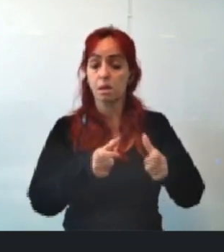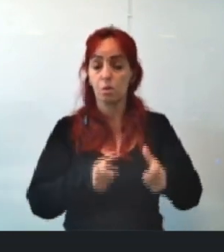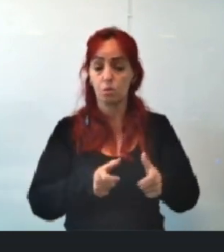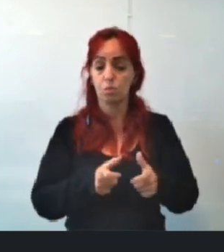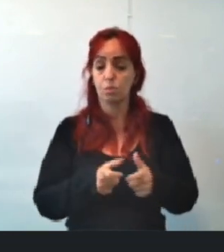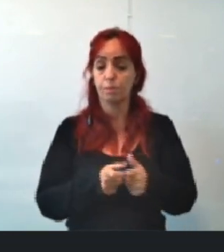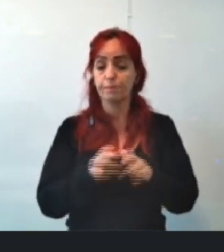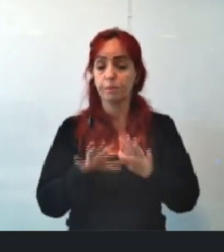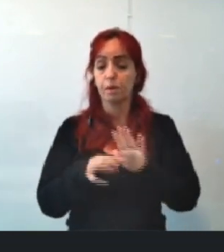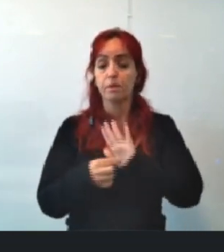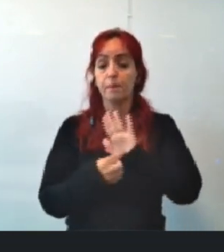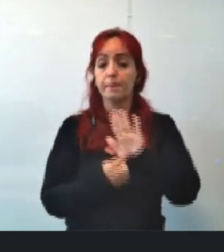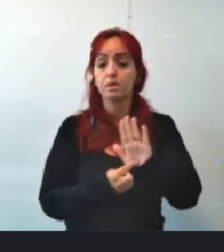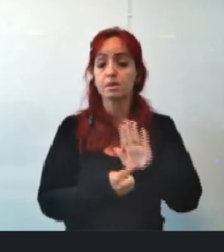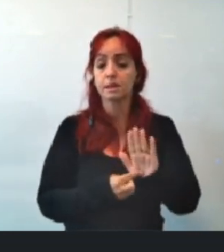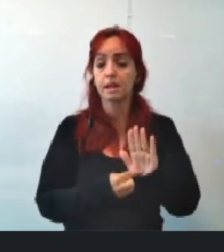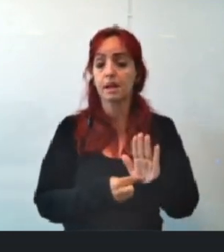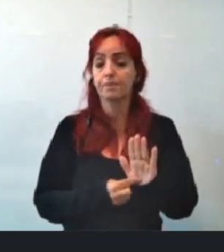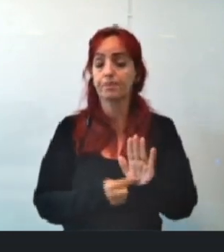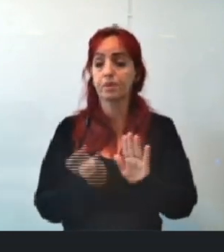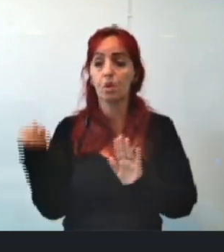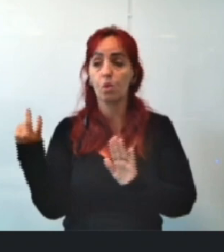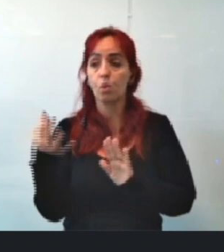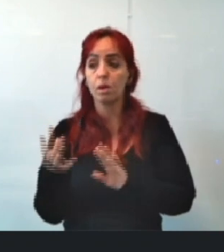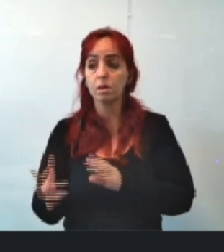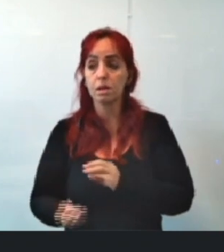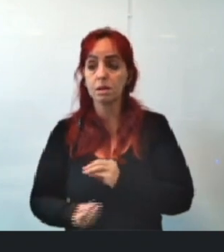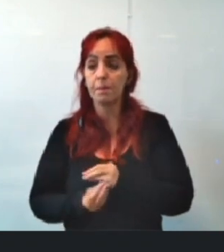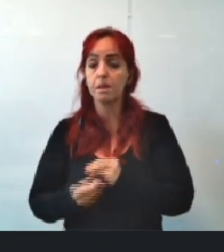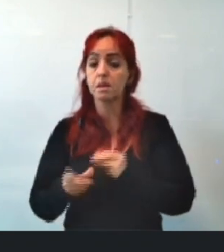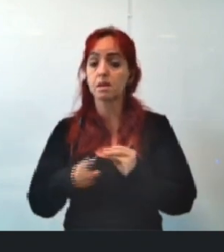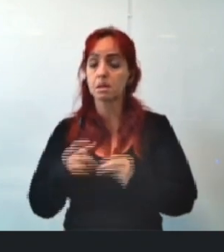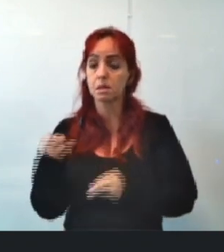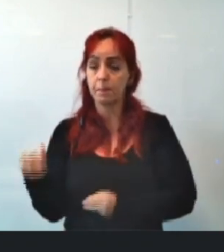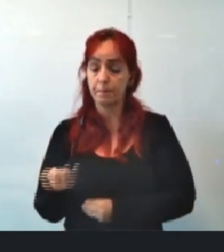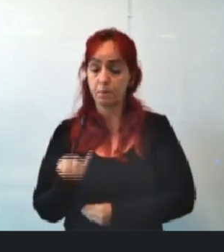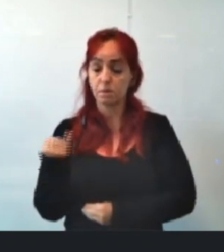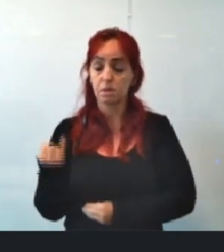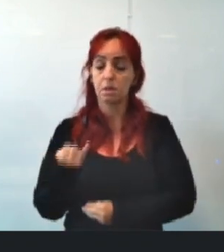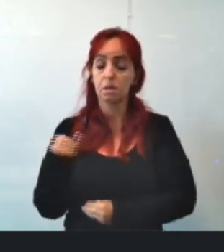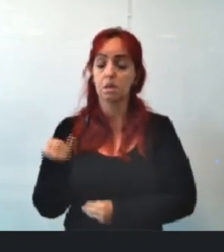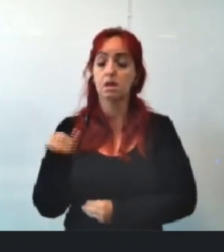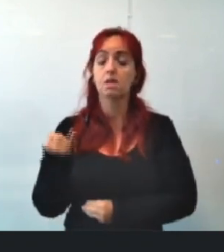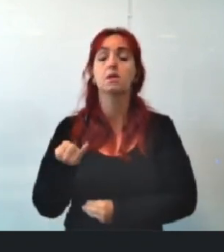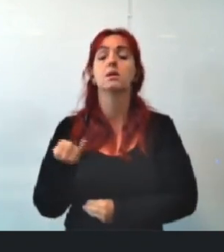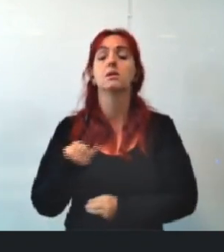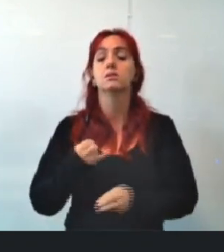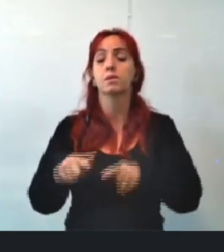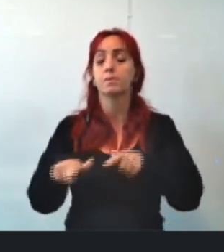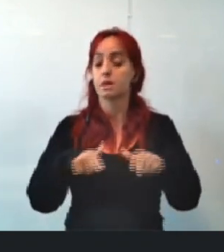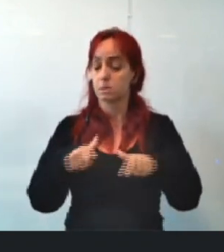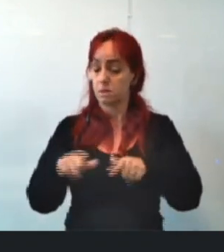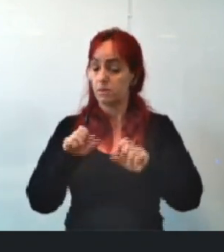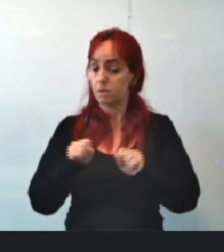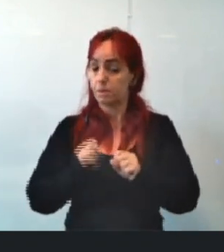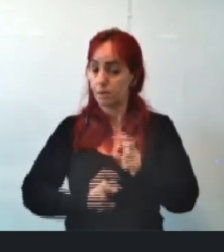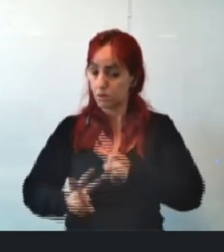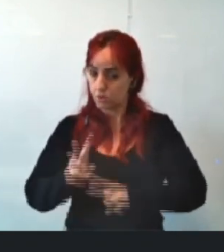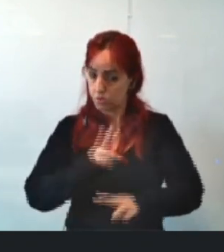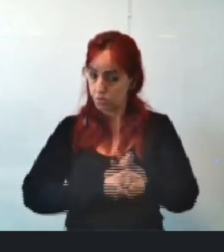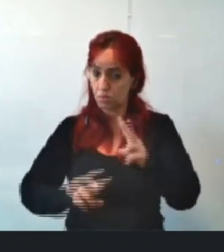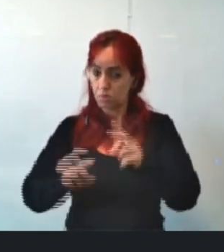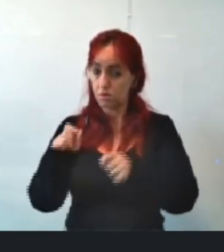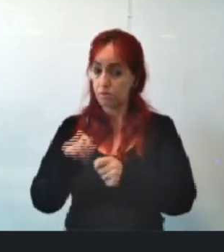Eles vão mostrar o quanto que as emendas têm sido importantes para que o serviço possa continuar sendo